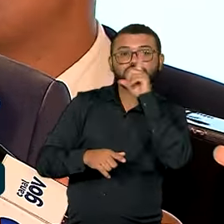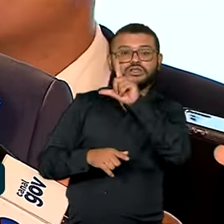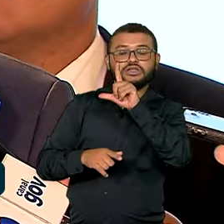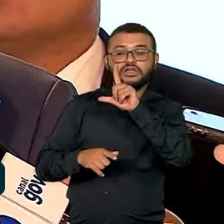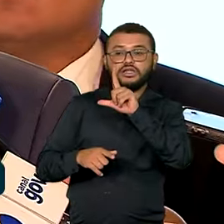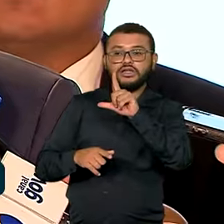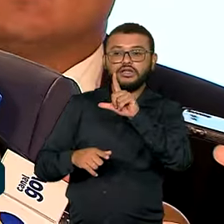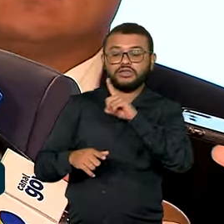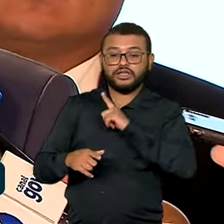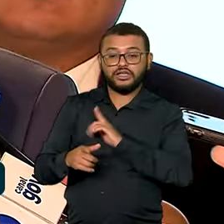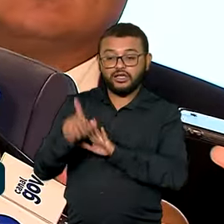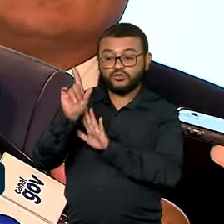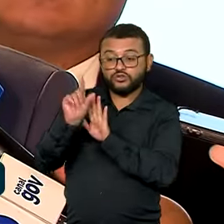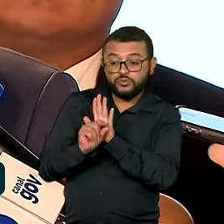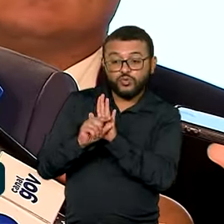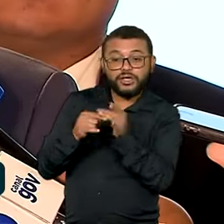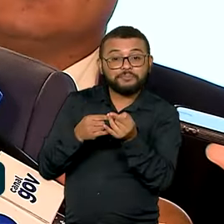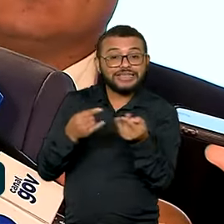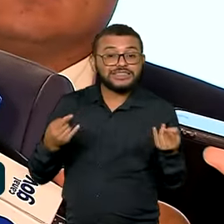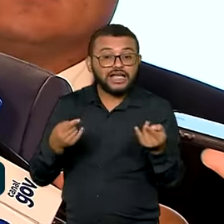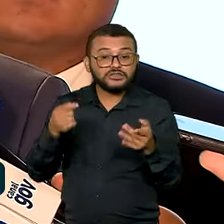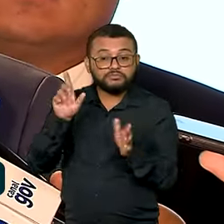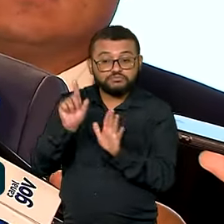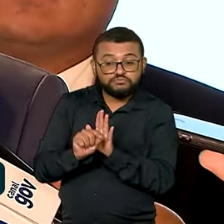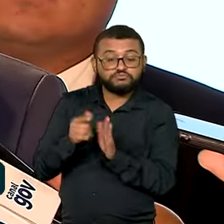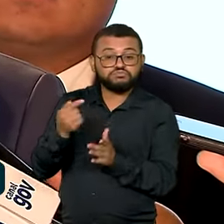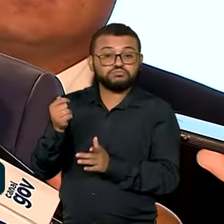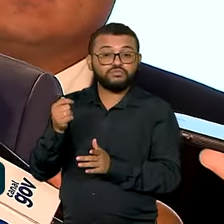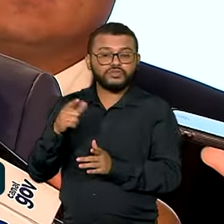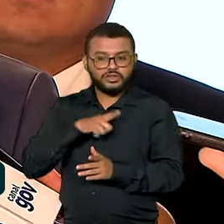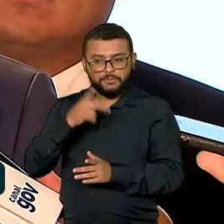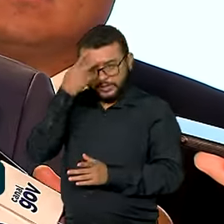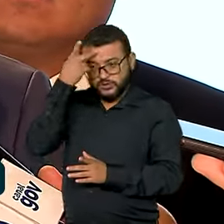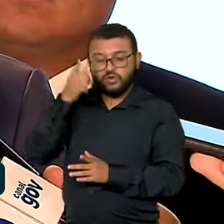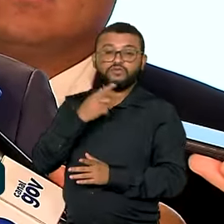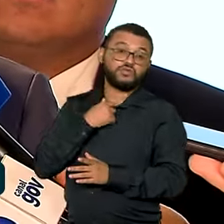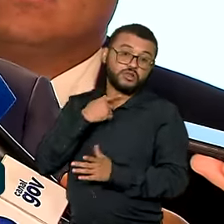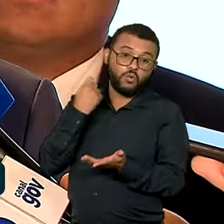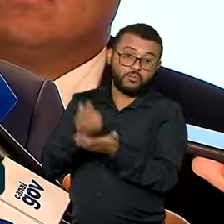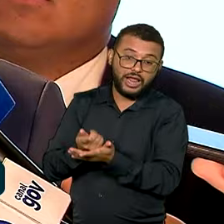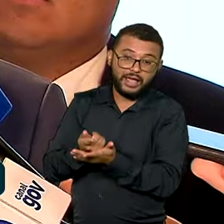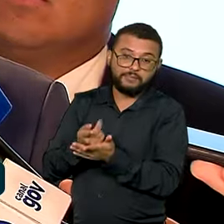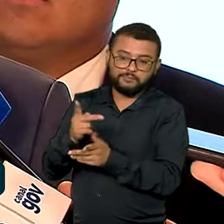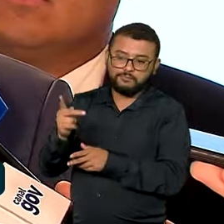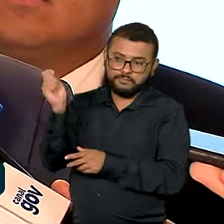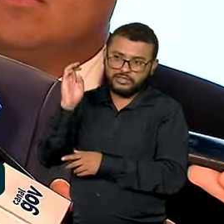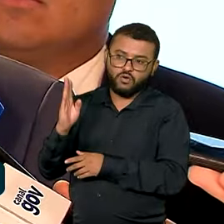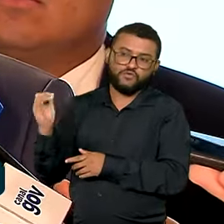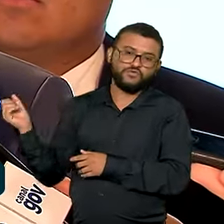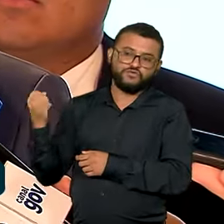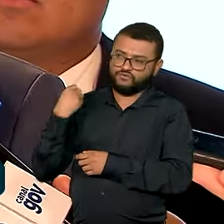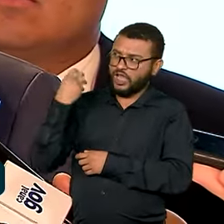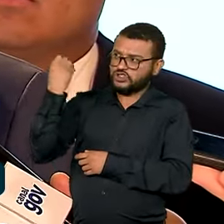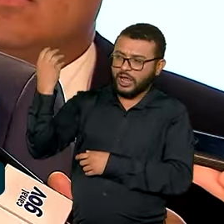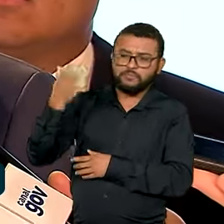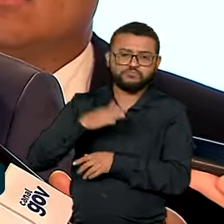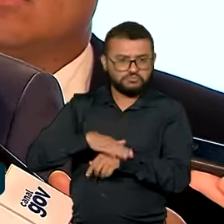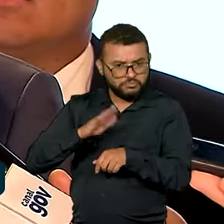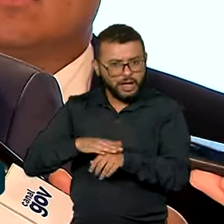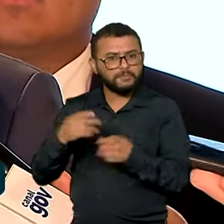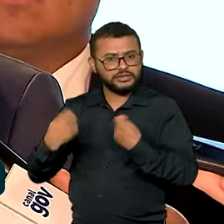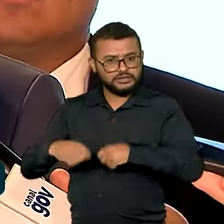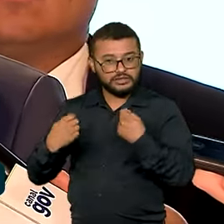redução nas tarifas no Brasil e fazer com que, ao final, o consumidor brasileiro viaje mais. A gente vai ter um